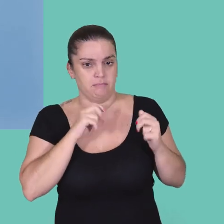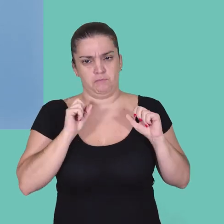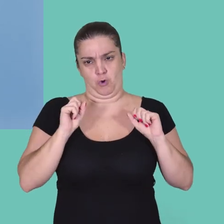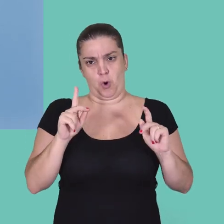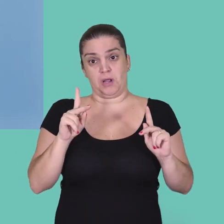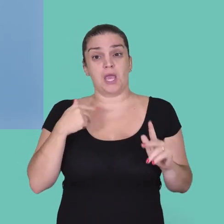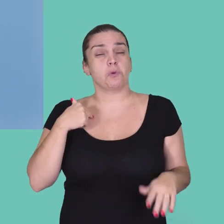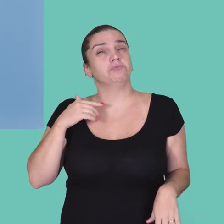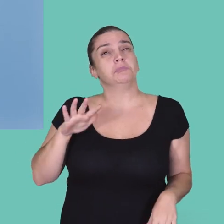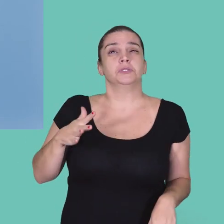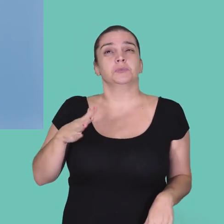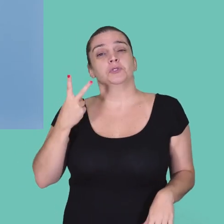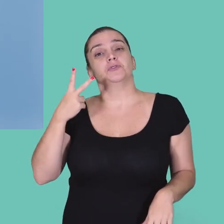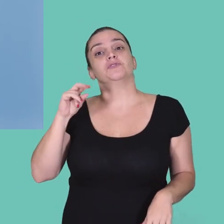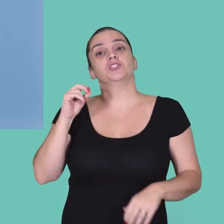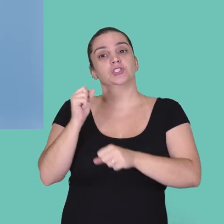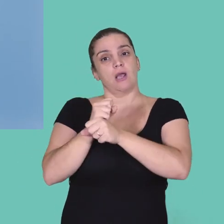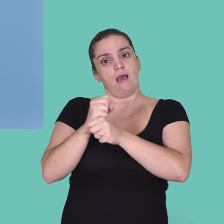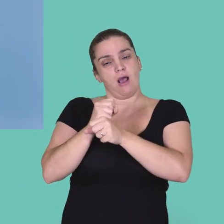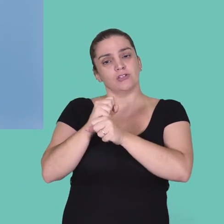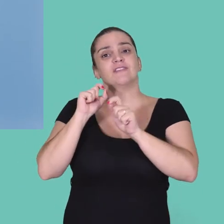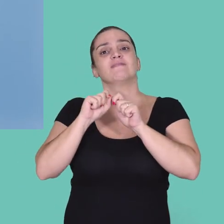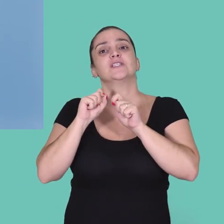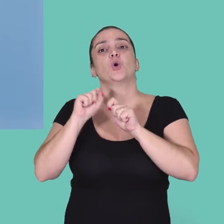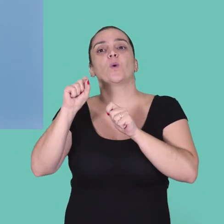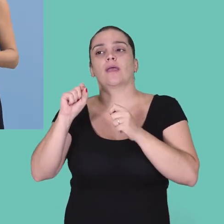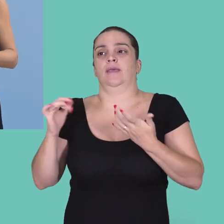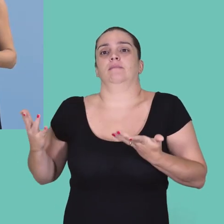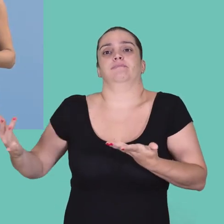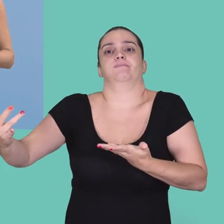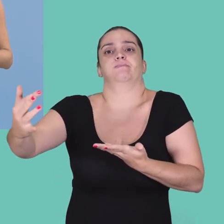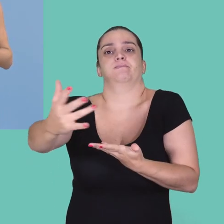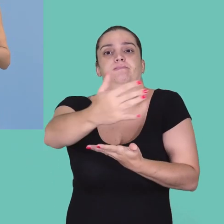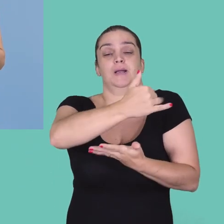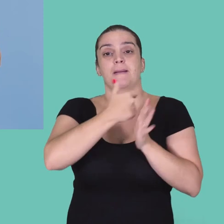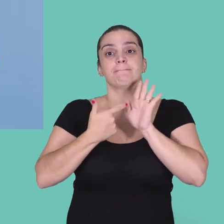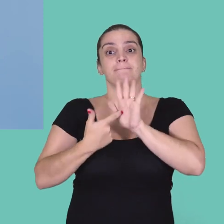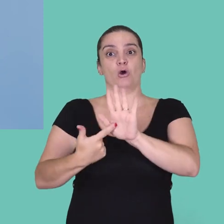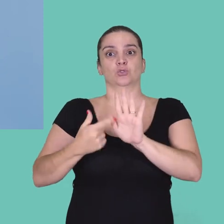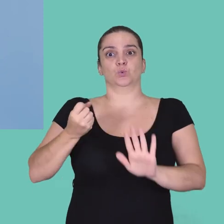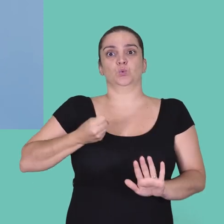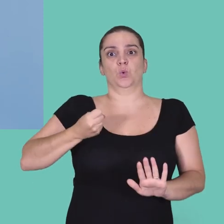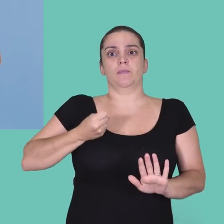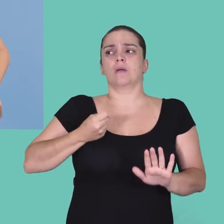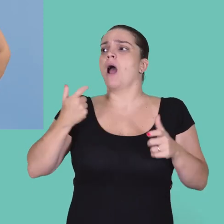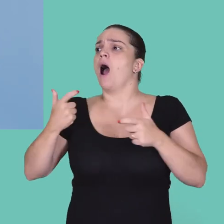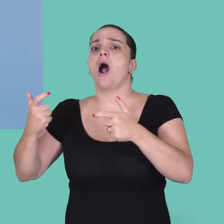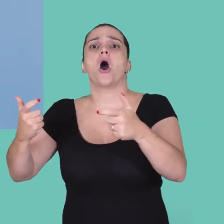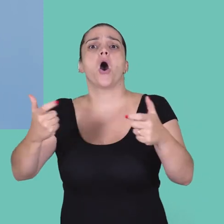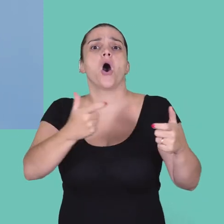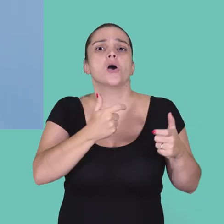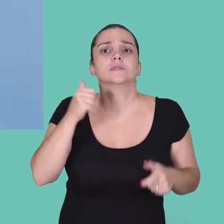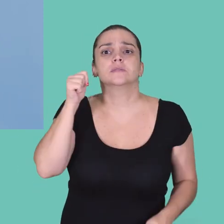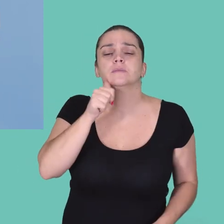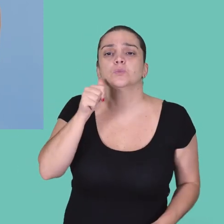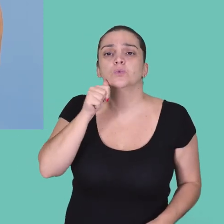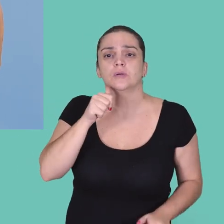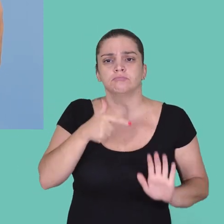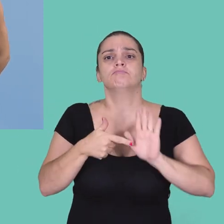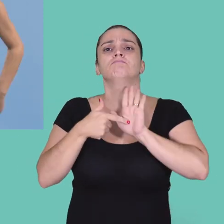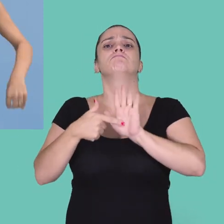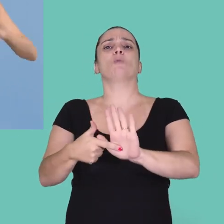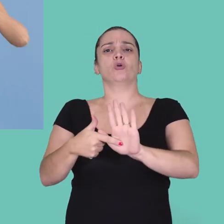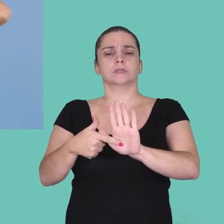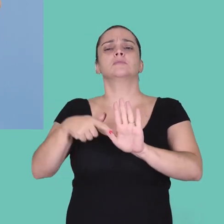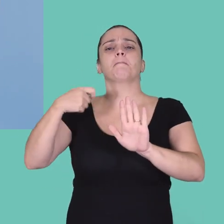atividade, que já há cerca de 20 anos eu venho trabalhando com o tema, é fazer levantamentos de dados para mostrar onde estão